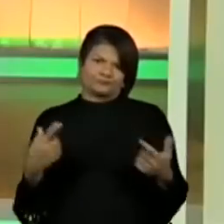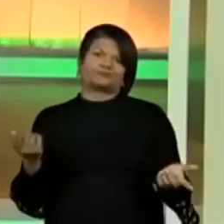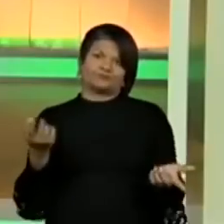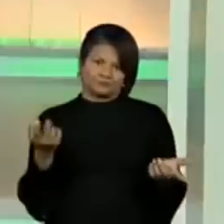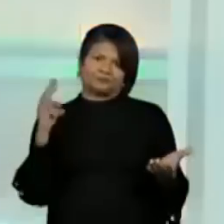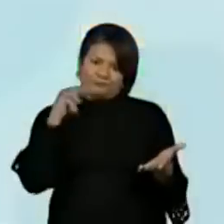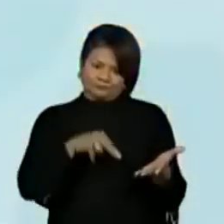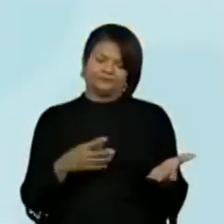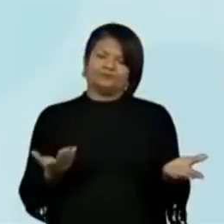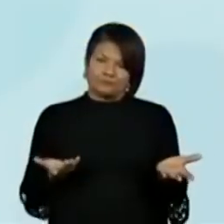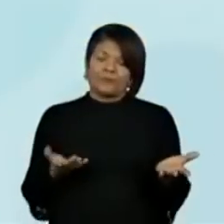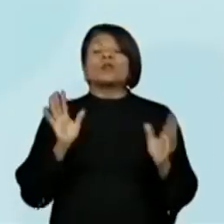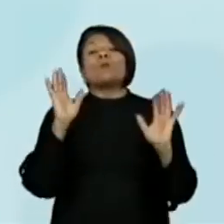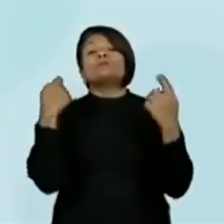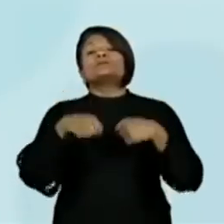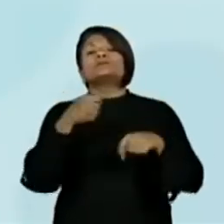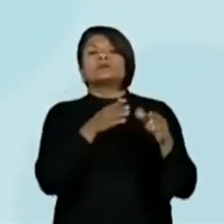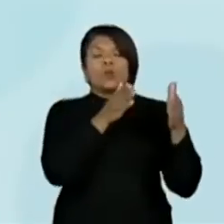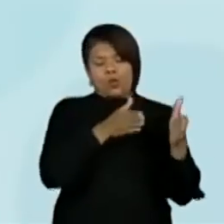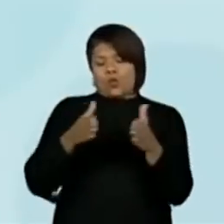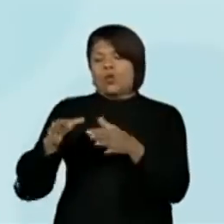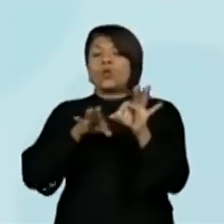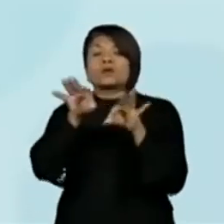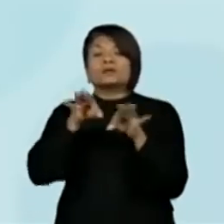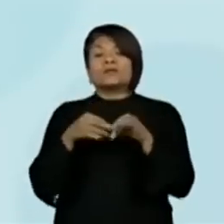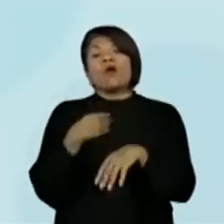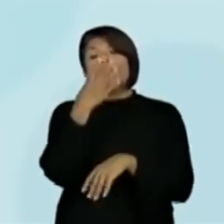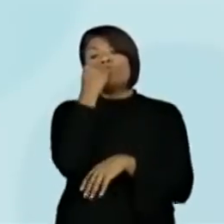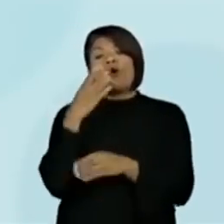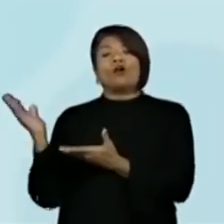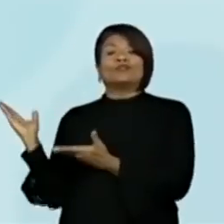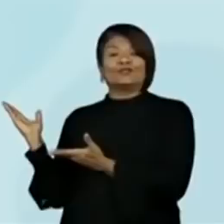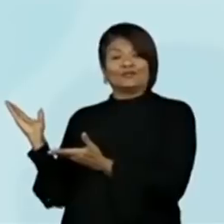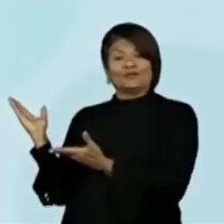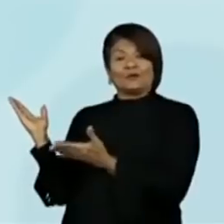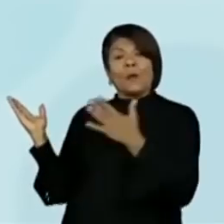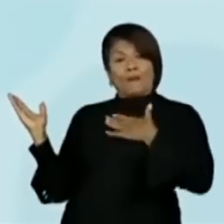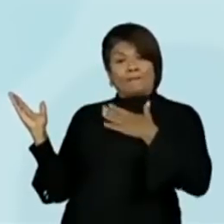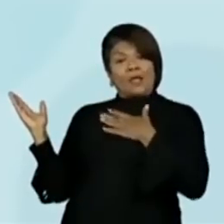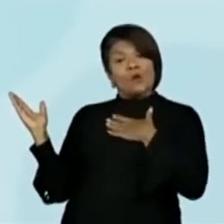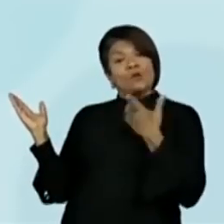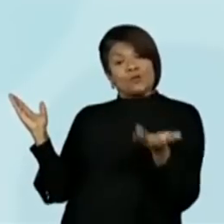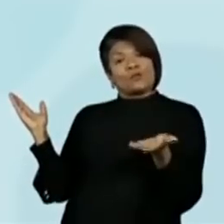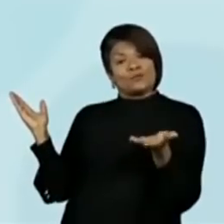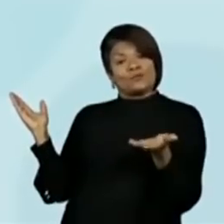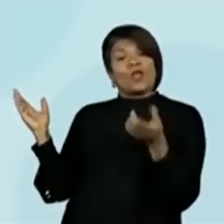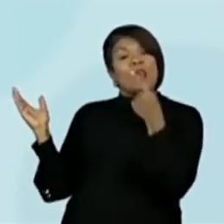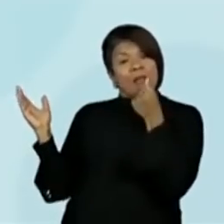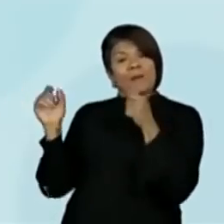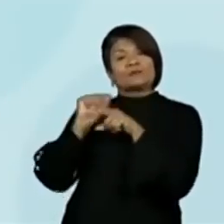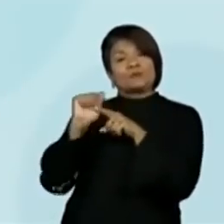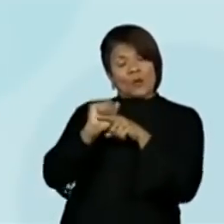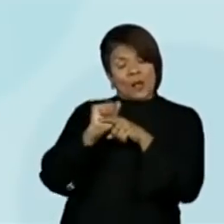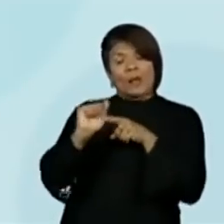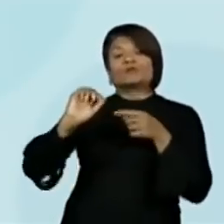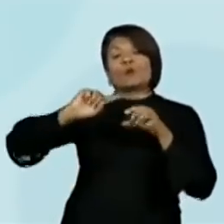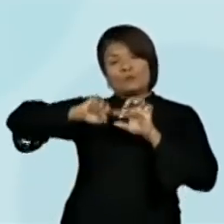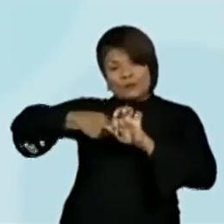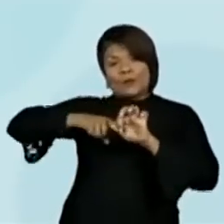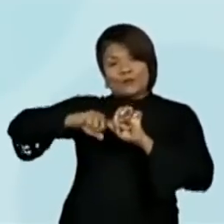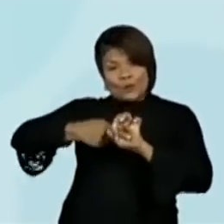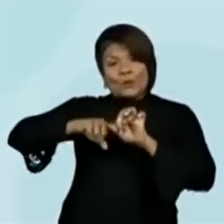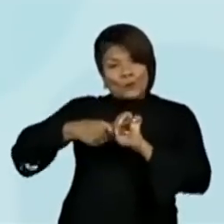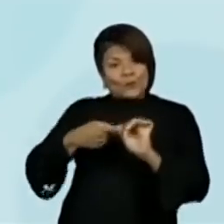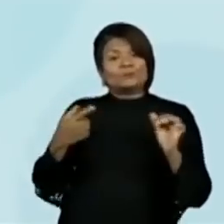uma organização de estudo. Eu trouxe uma foto aqui do meu material de estudo. Um lápis, uma borracha, um apontador